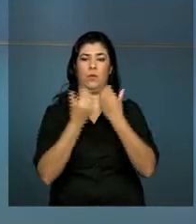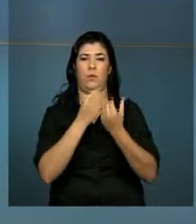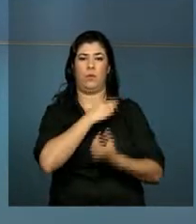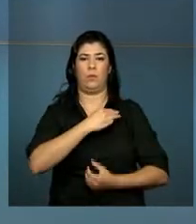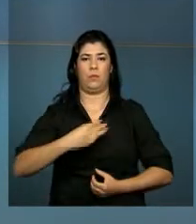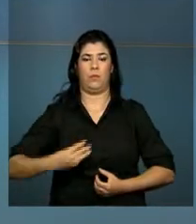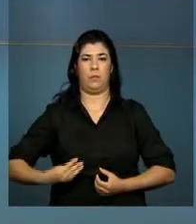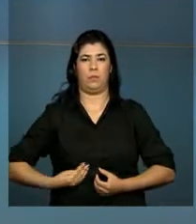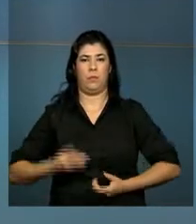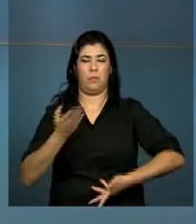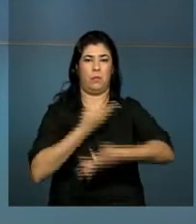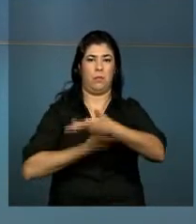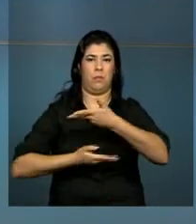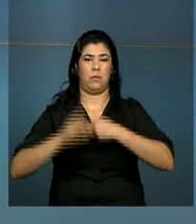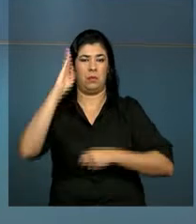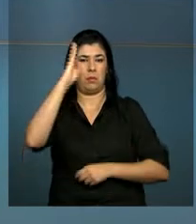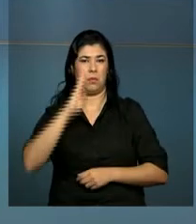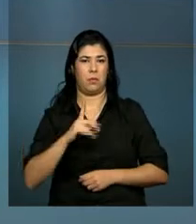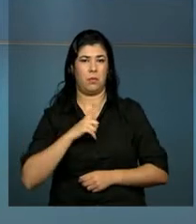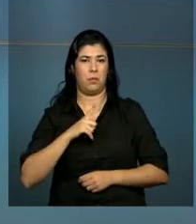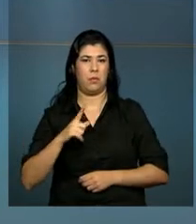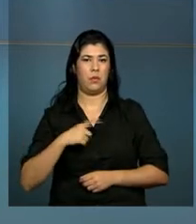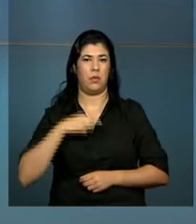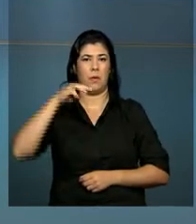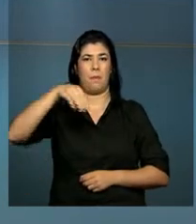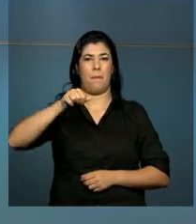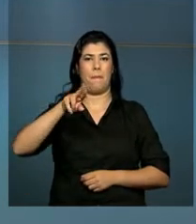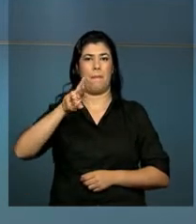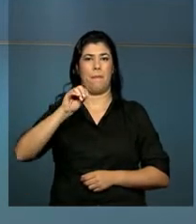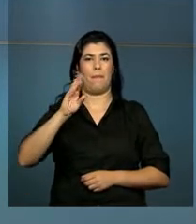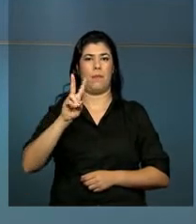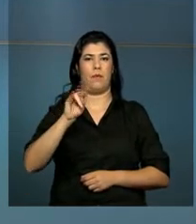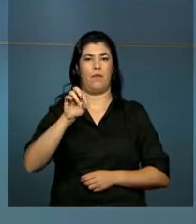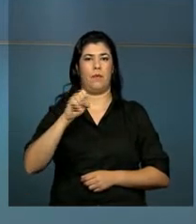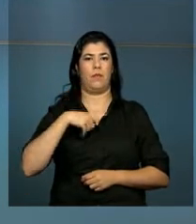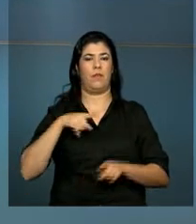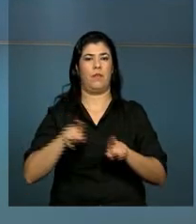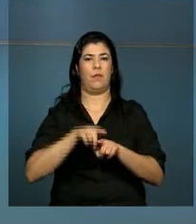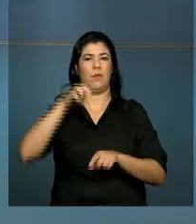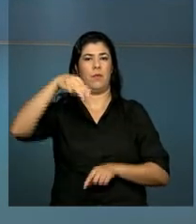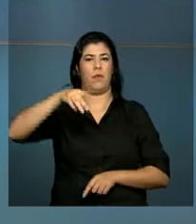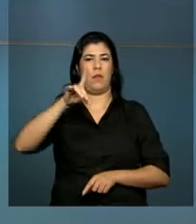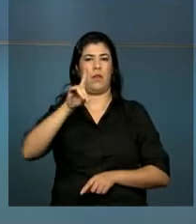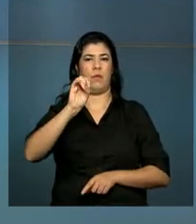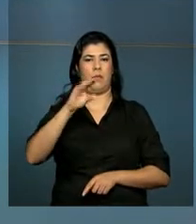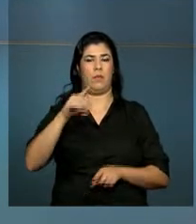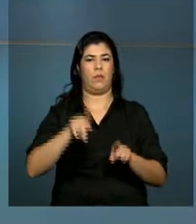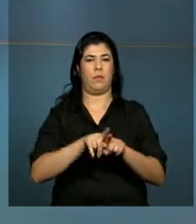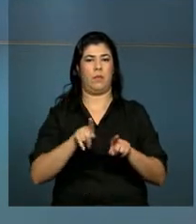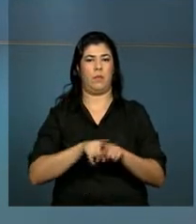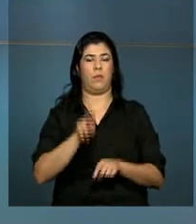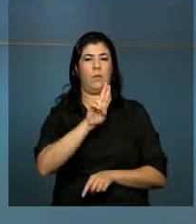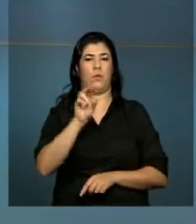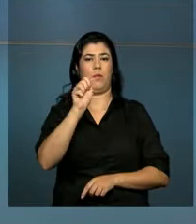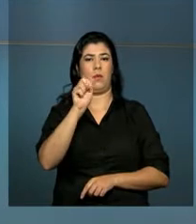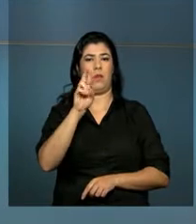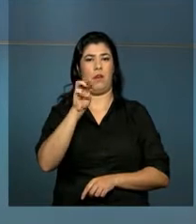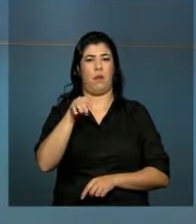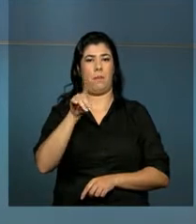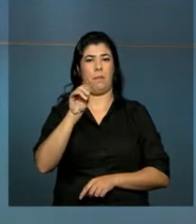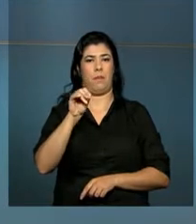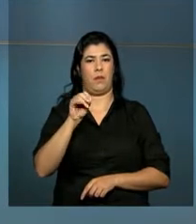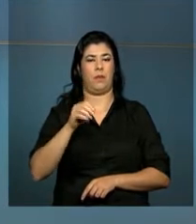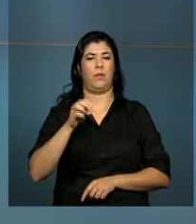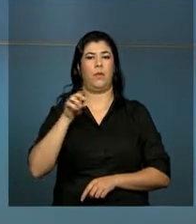Relações Exteriores, Mauro Vieira, com o ministro do Desenvolvimento, Indústria e Comércio Exterior, Armando Monteiro e o diretor